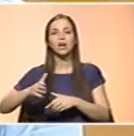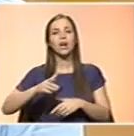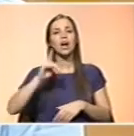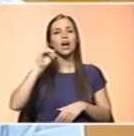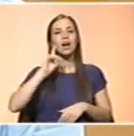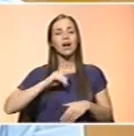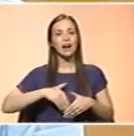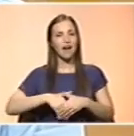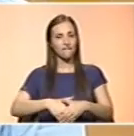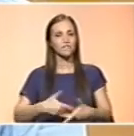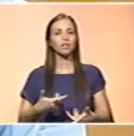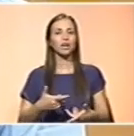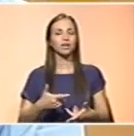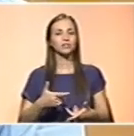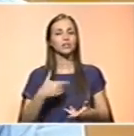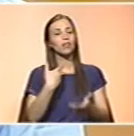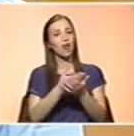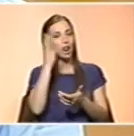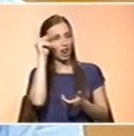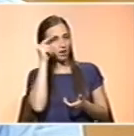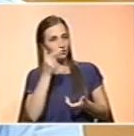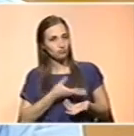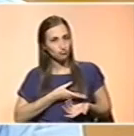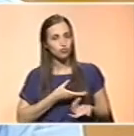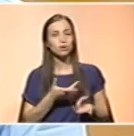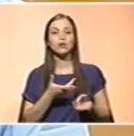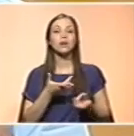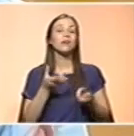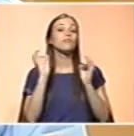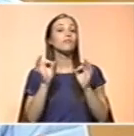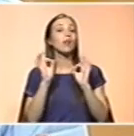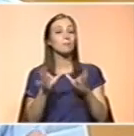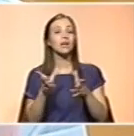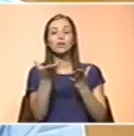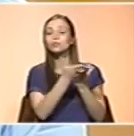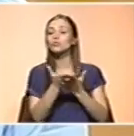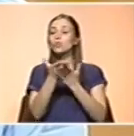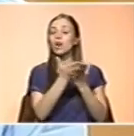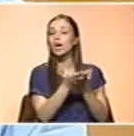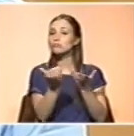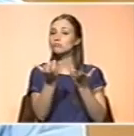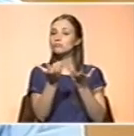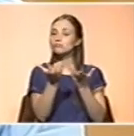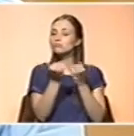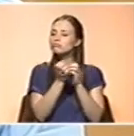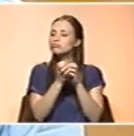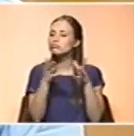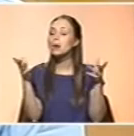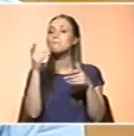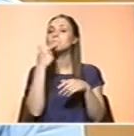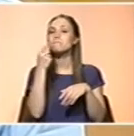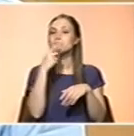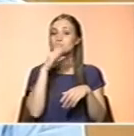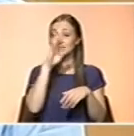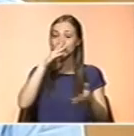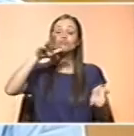e em eleitantes. valia a pena estudar, alargar este estudo e se de facto, se se